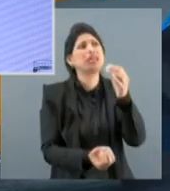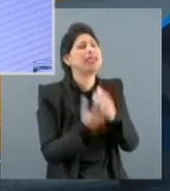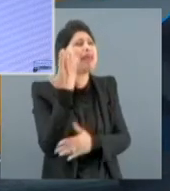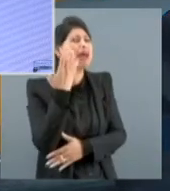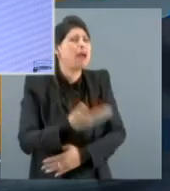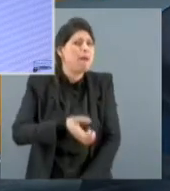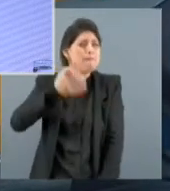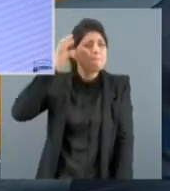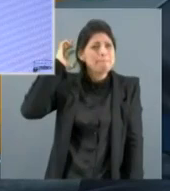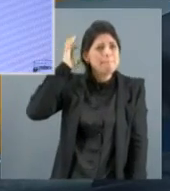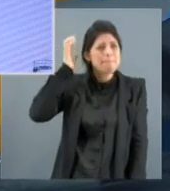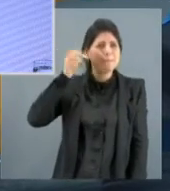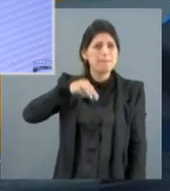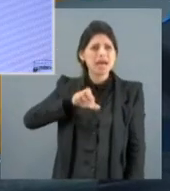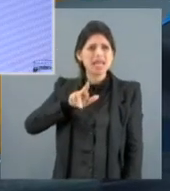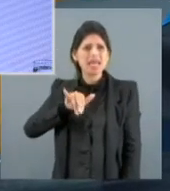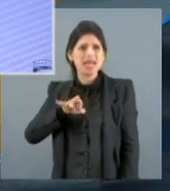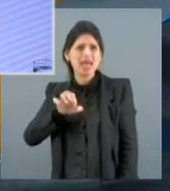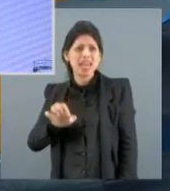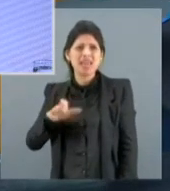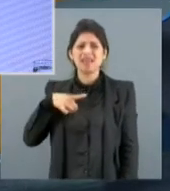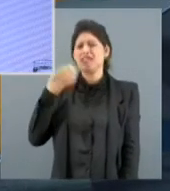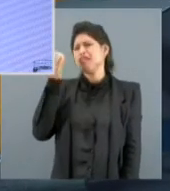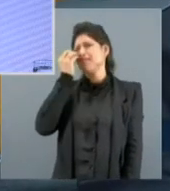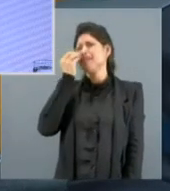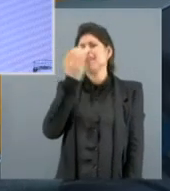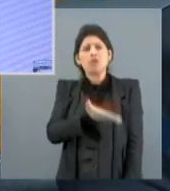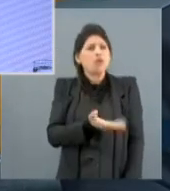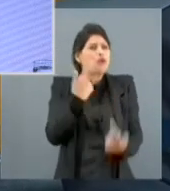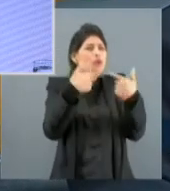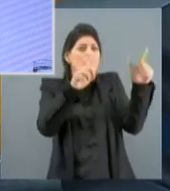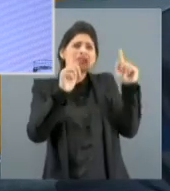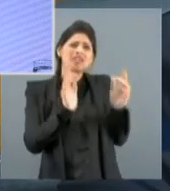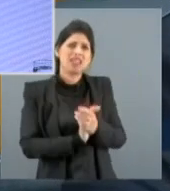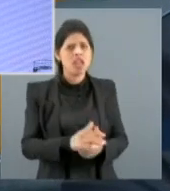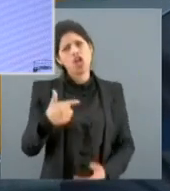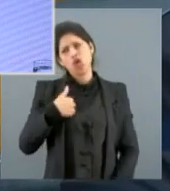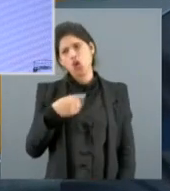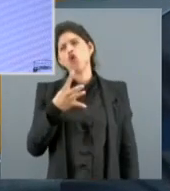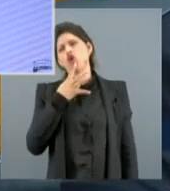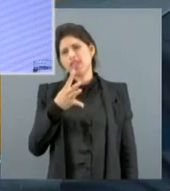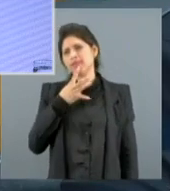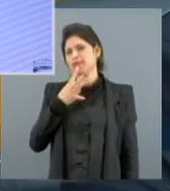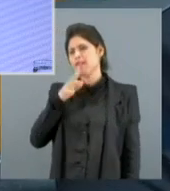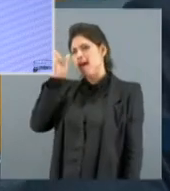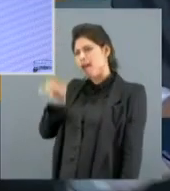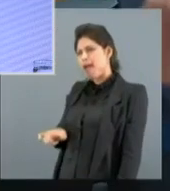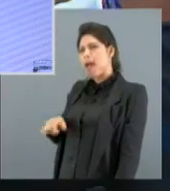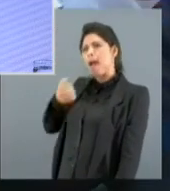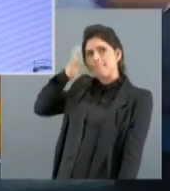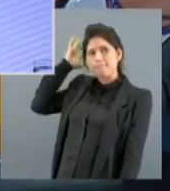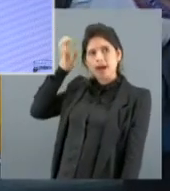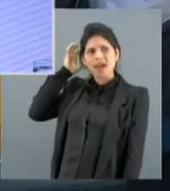assumir o poder. Ah, mas o exército poderia entrar. Pelo contrário, o exército até cercou os